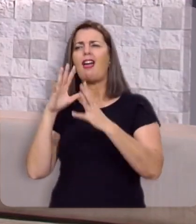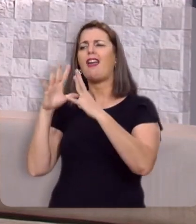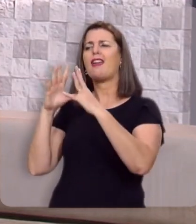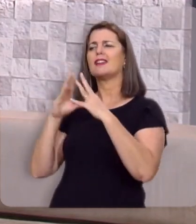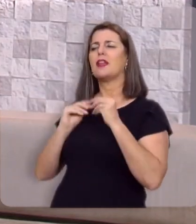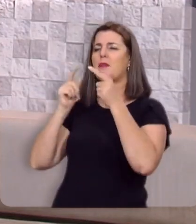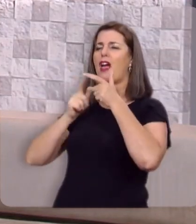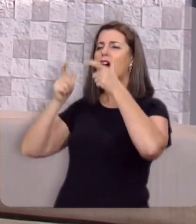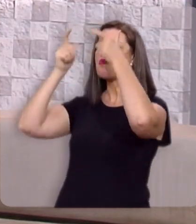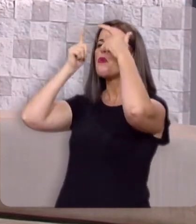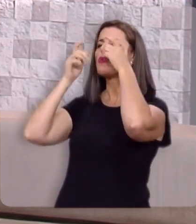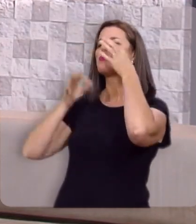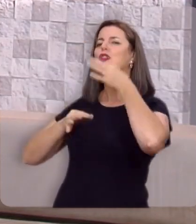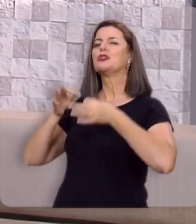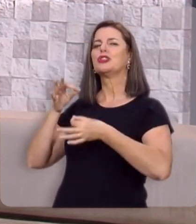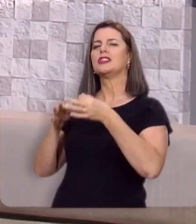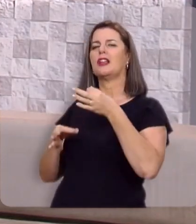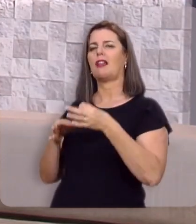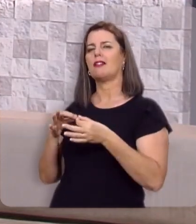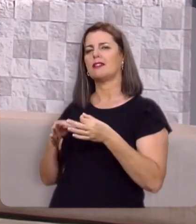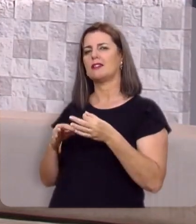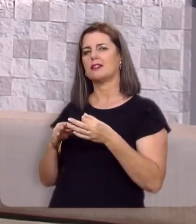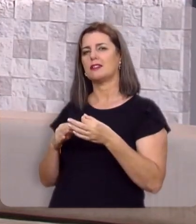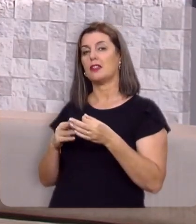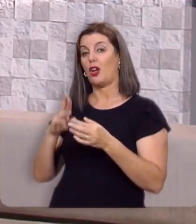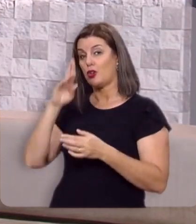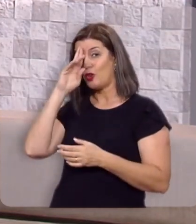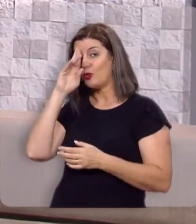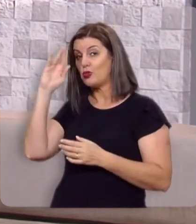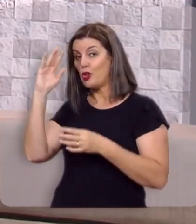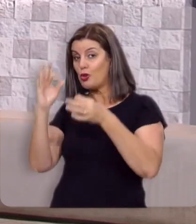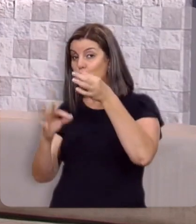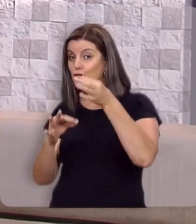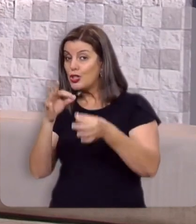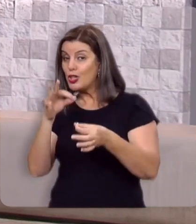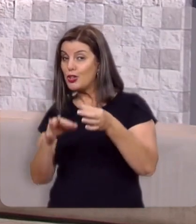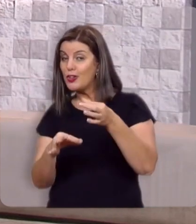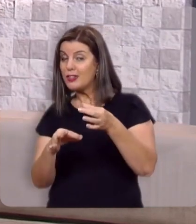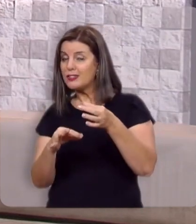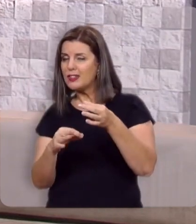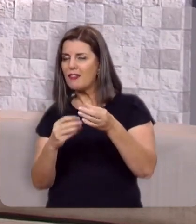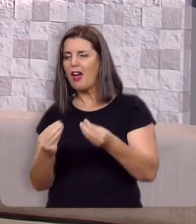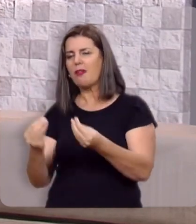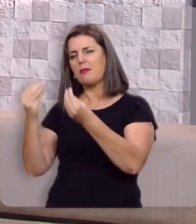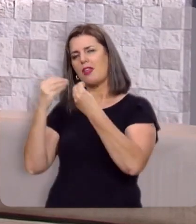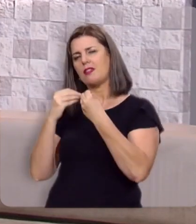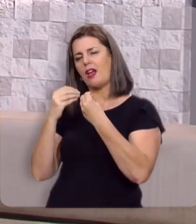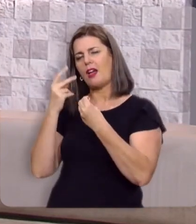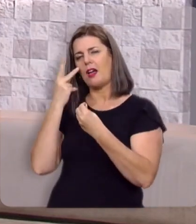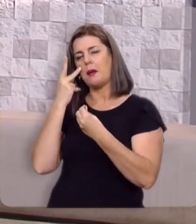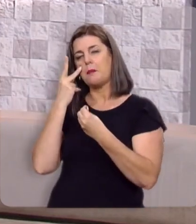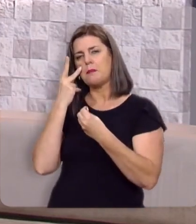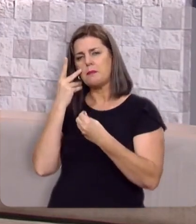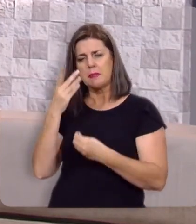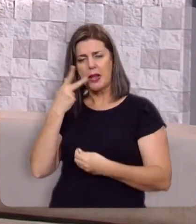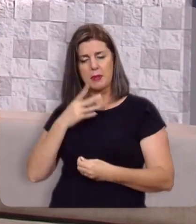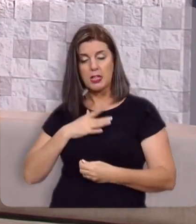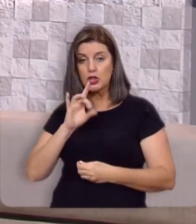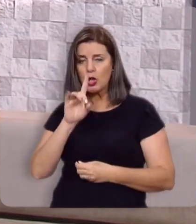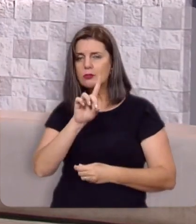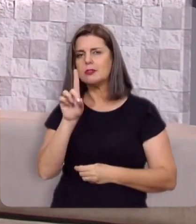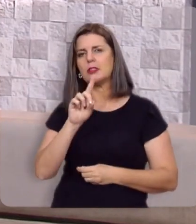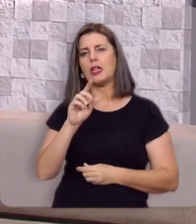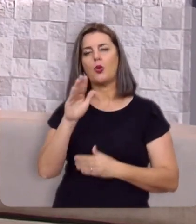receber a coroa da justiça, a qual o senhor reto juiz me dará naquele dia, e não apenas a mim, mas a